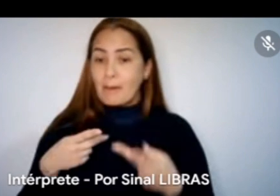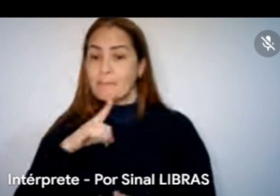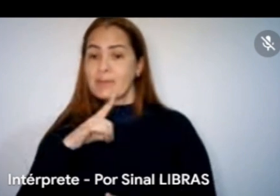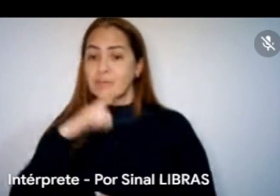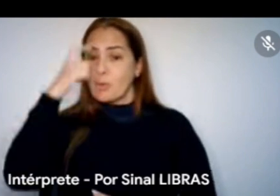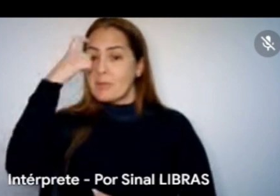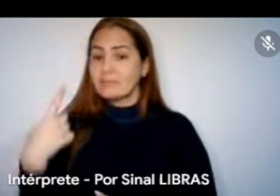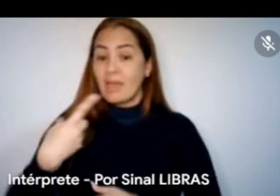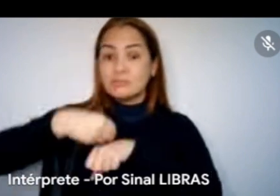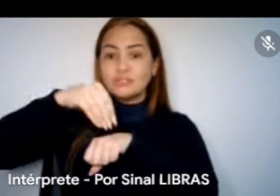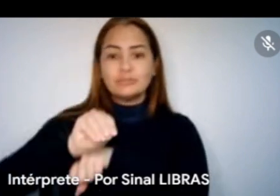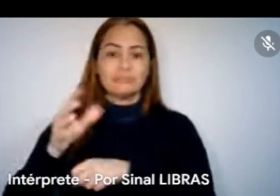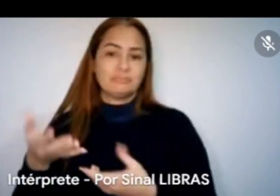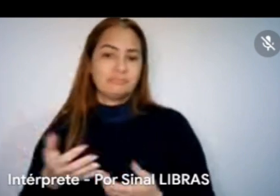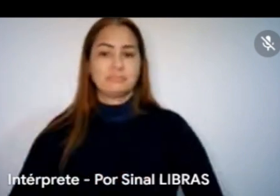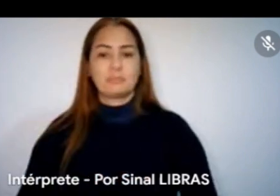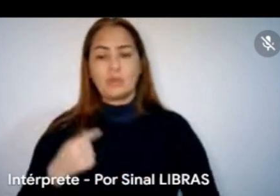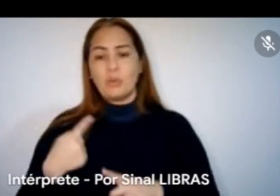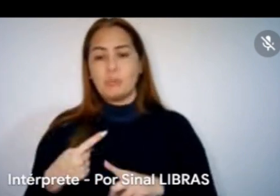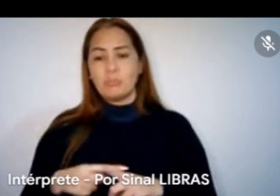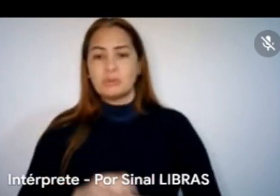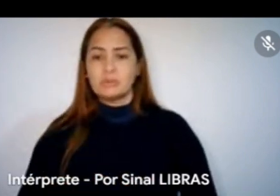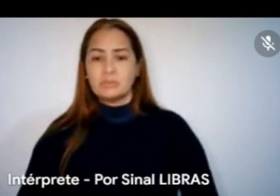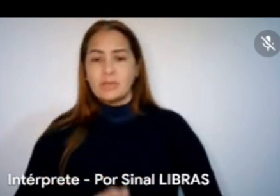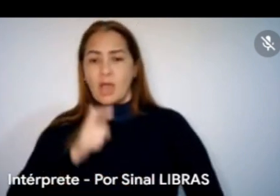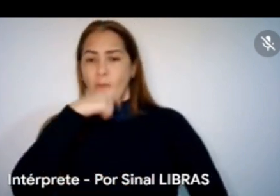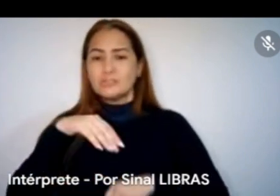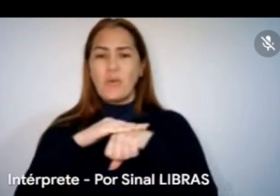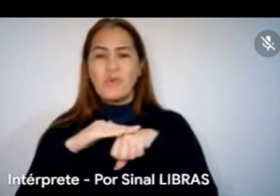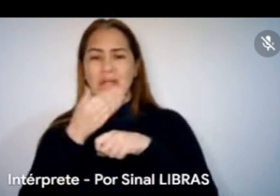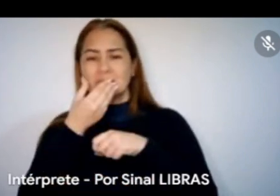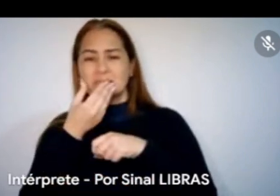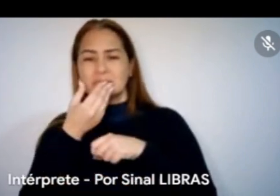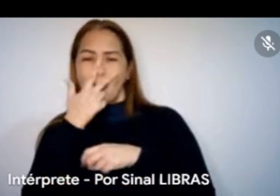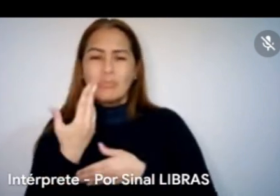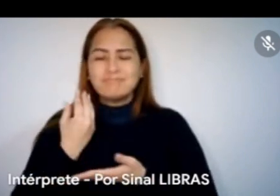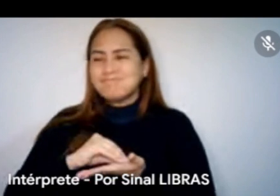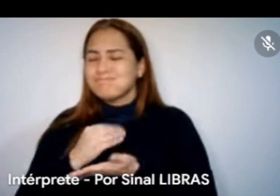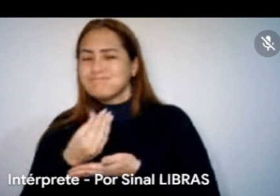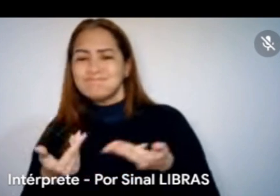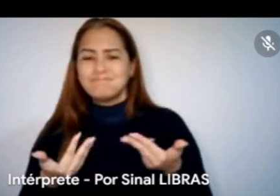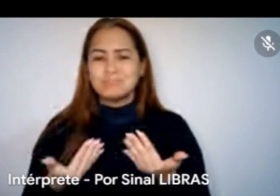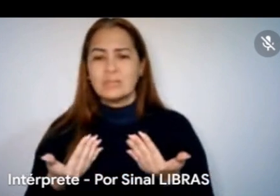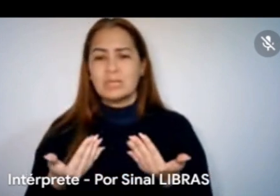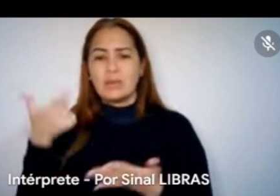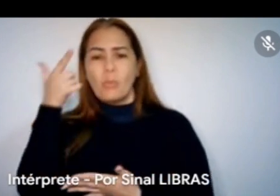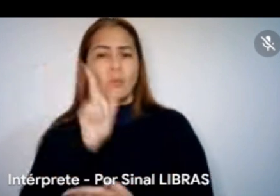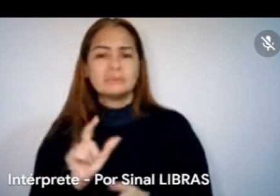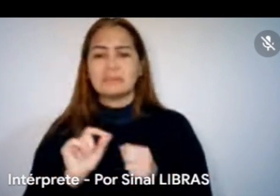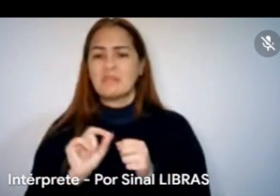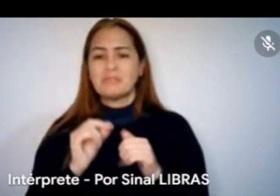alguma coisa. Porque, se não, essa escuta vai acabar ficando muito vaga e a gente não vai conseguir resultar em ações, em implicações